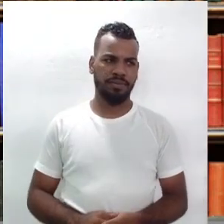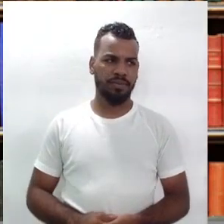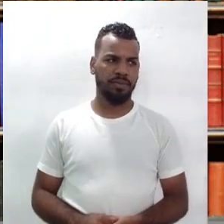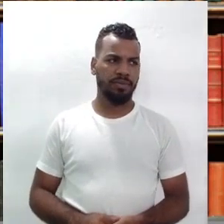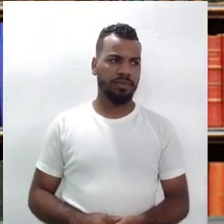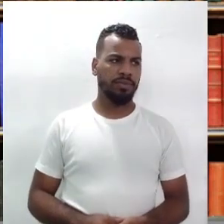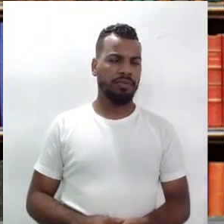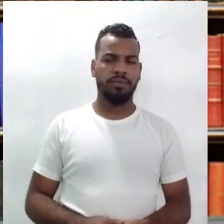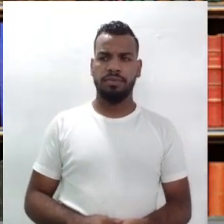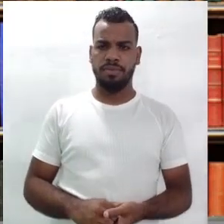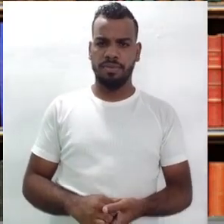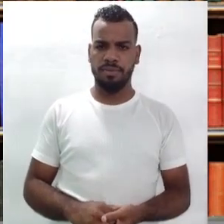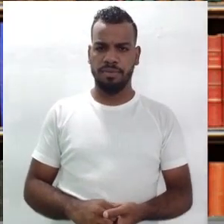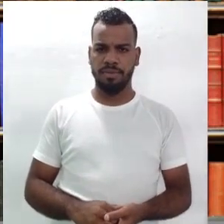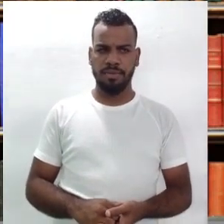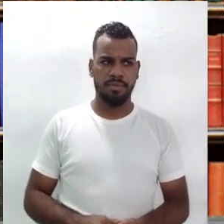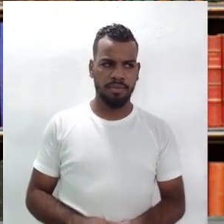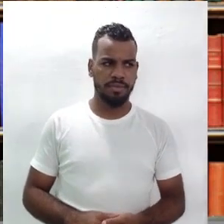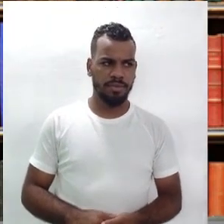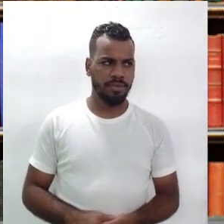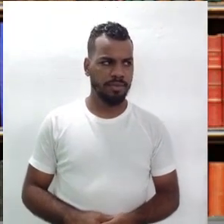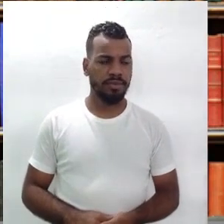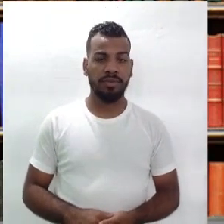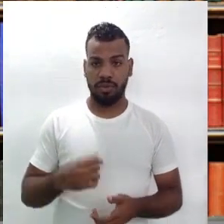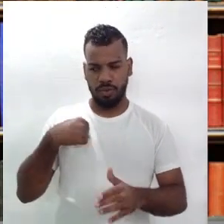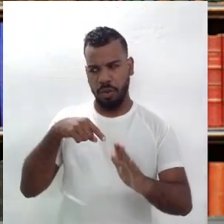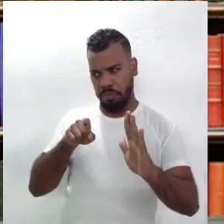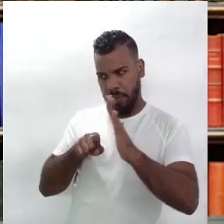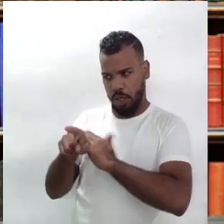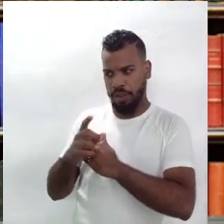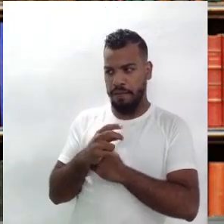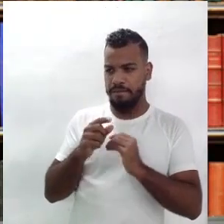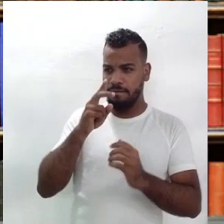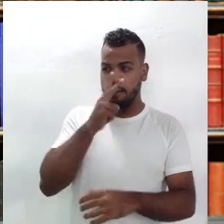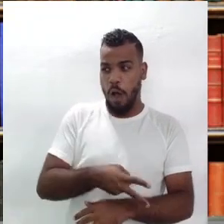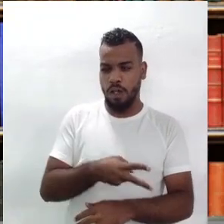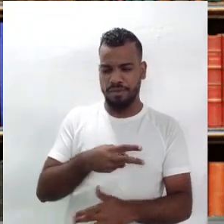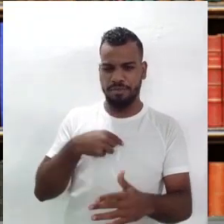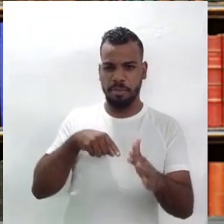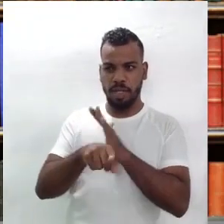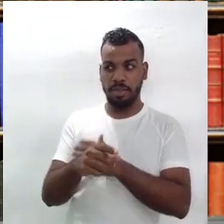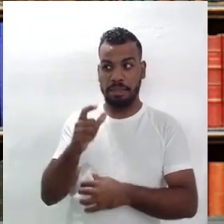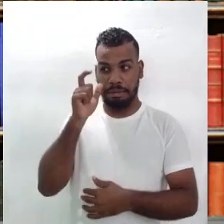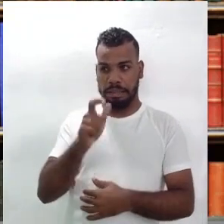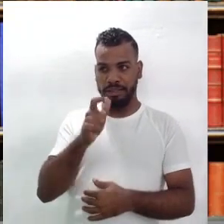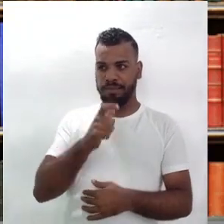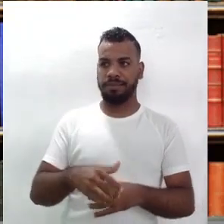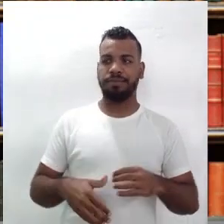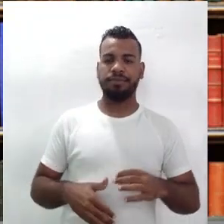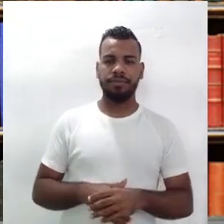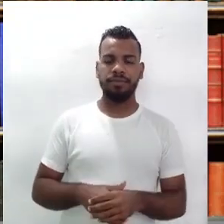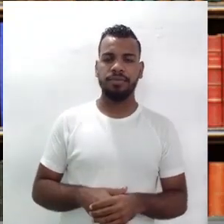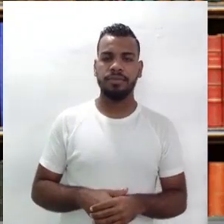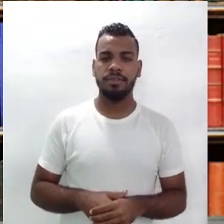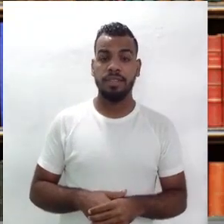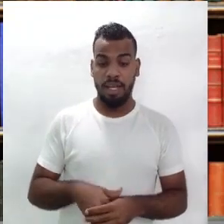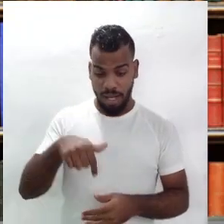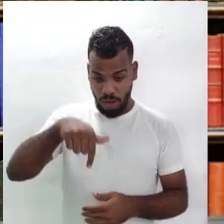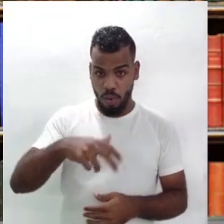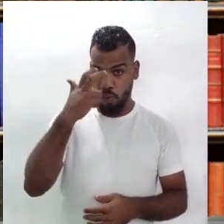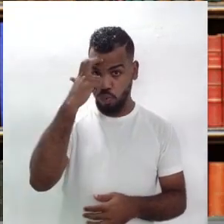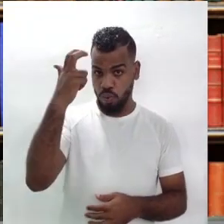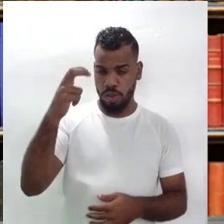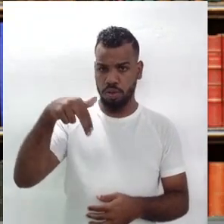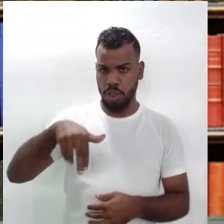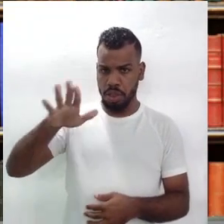E agora eu vou fazer uma pergunta bem forte. É o seguinte, eu gostaria de perguntar, a nossa cultura nordestina é